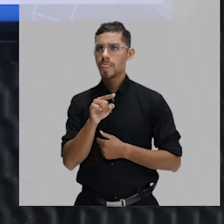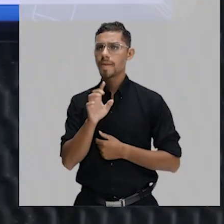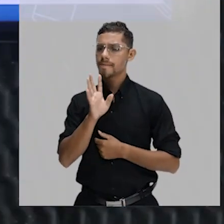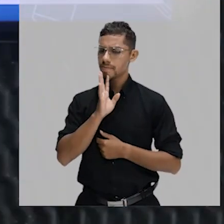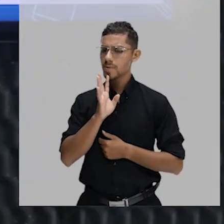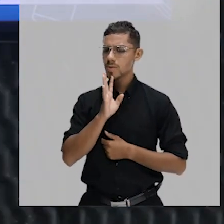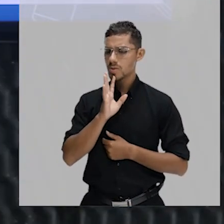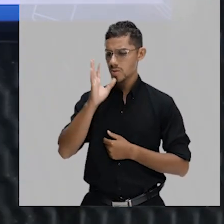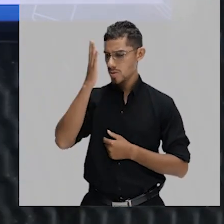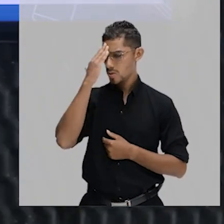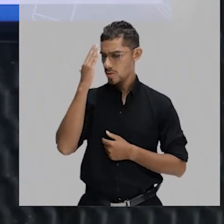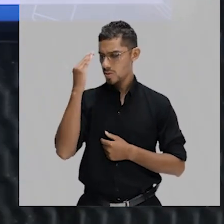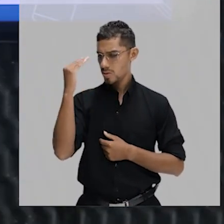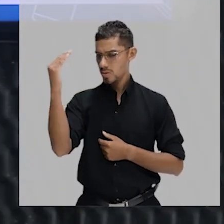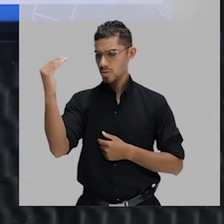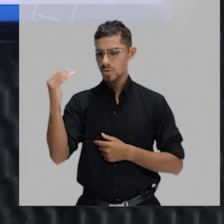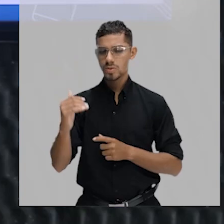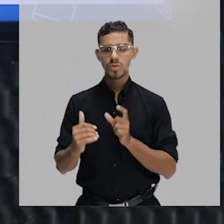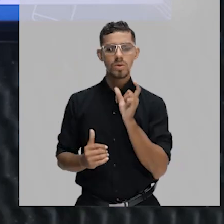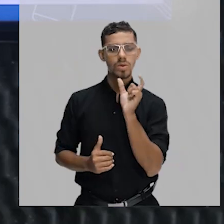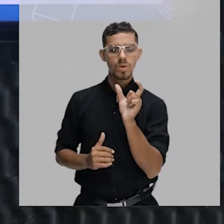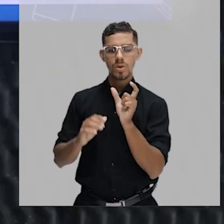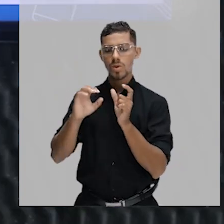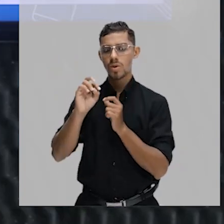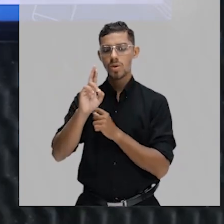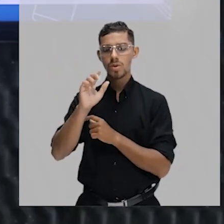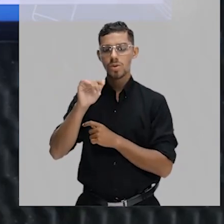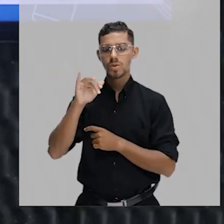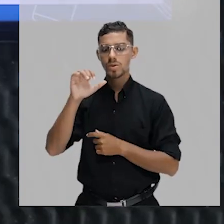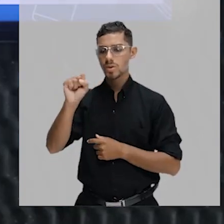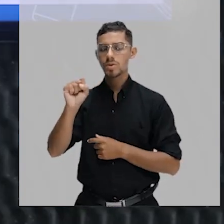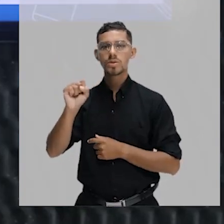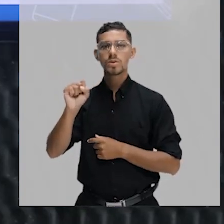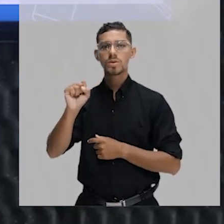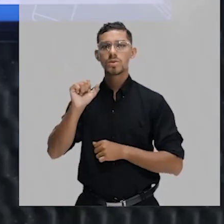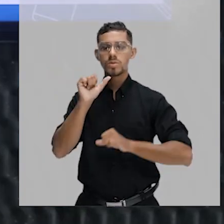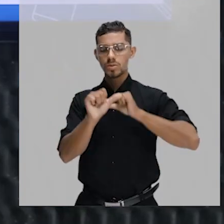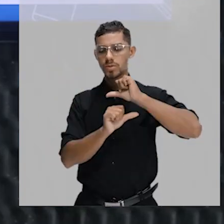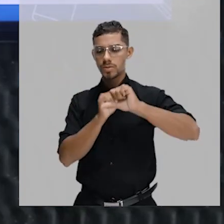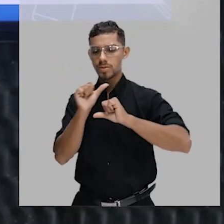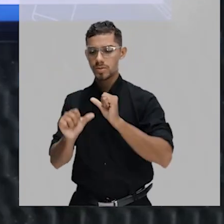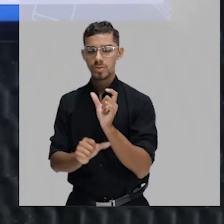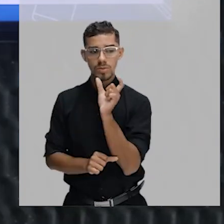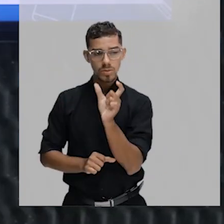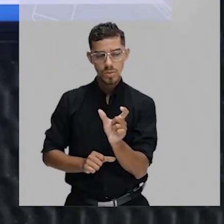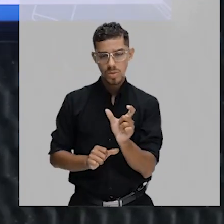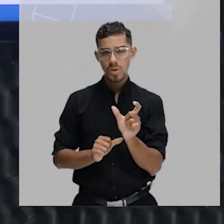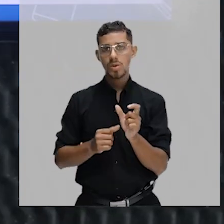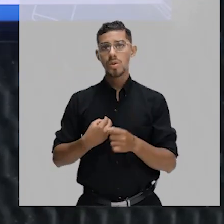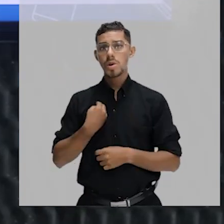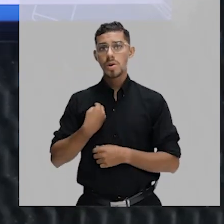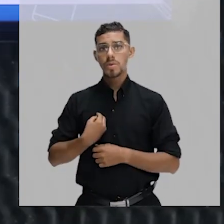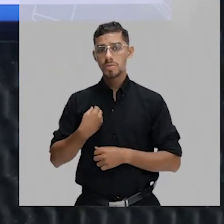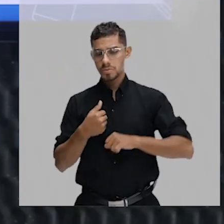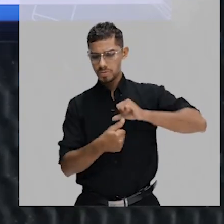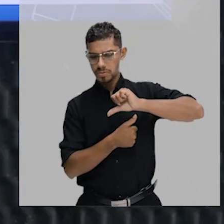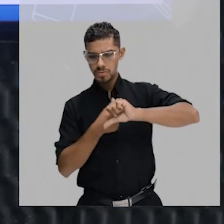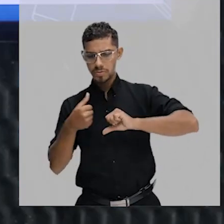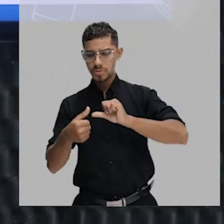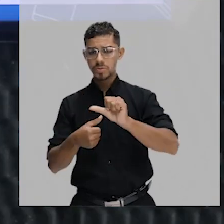organismo transgênico. São organismos geneticamente modificados. São seres que sofreram pequenas